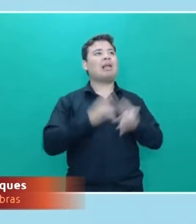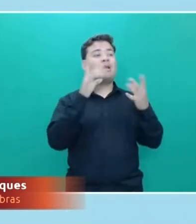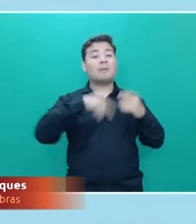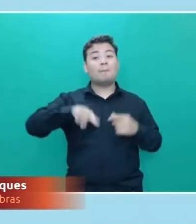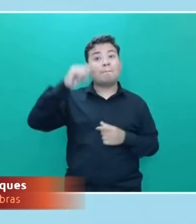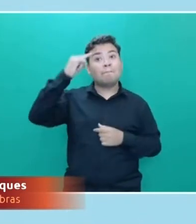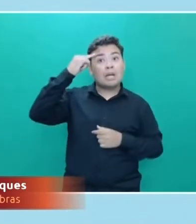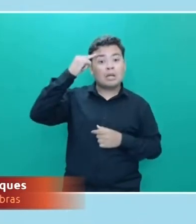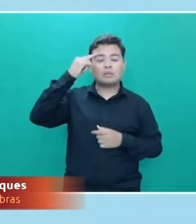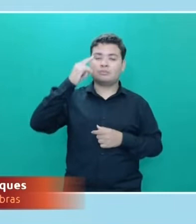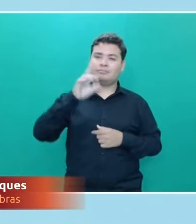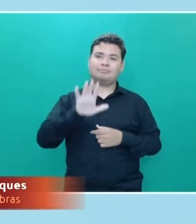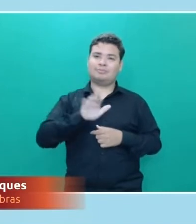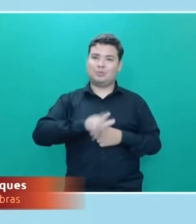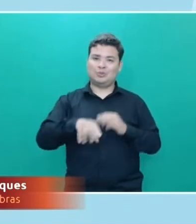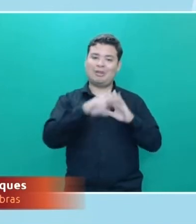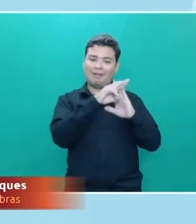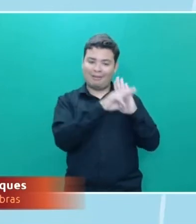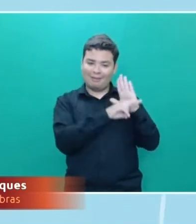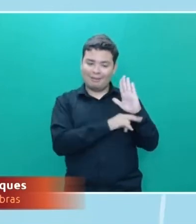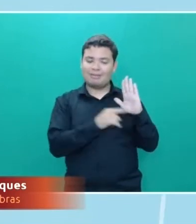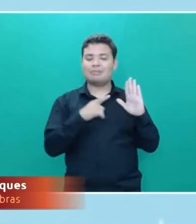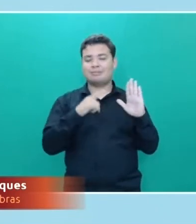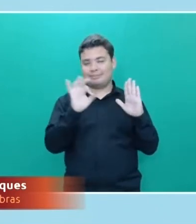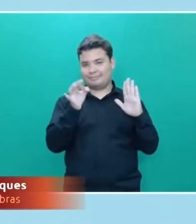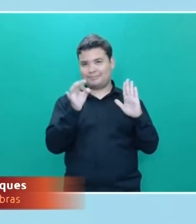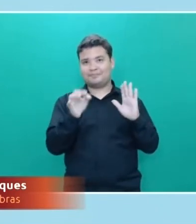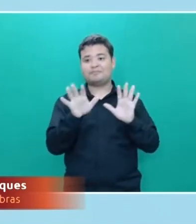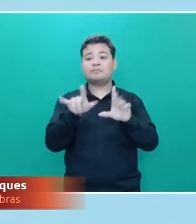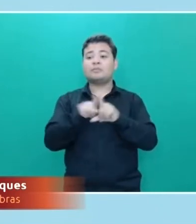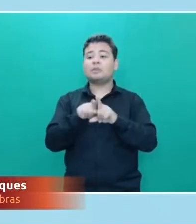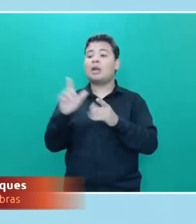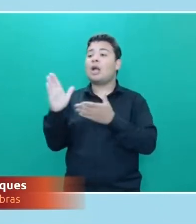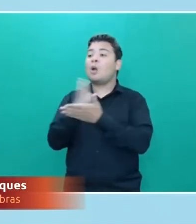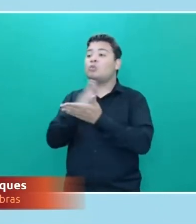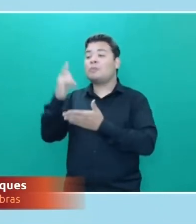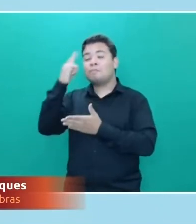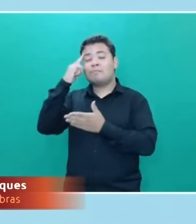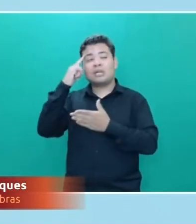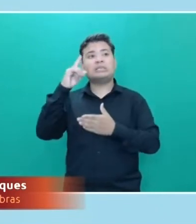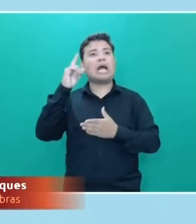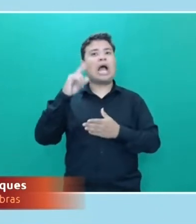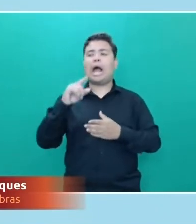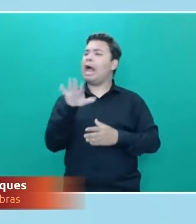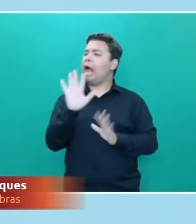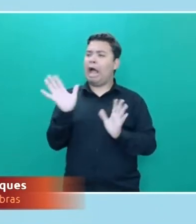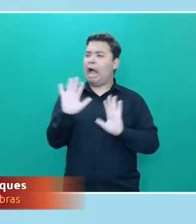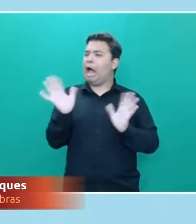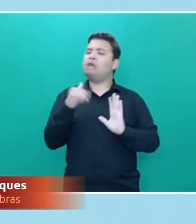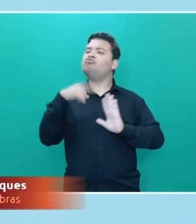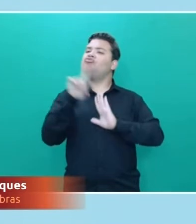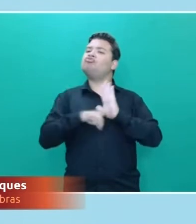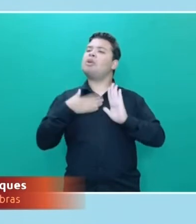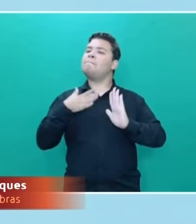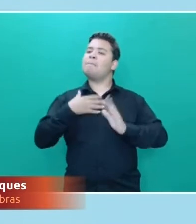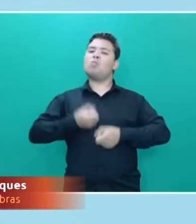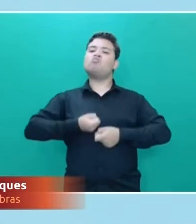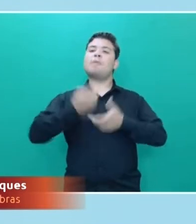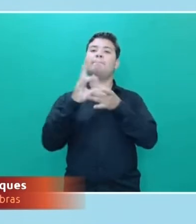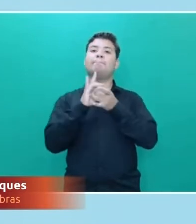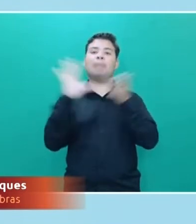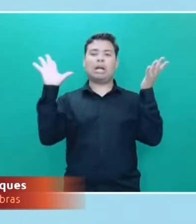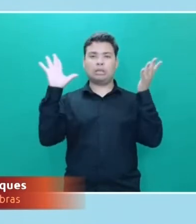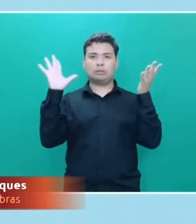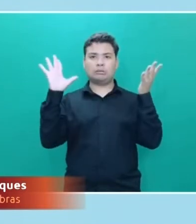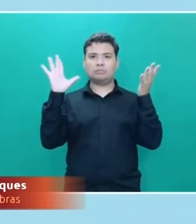gente também que acha que tudo é liberdade de expressão. Existe uma grande confusão entre liberdade de